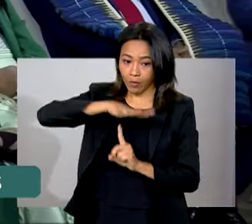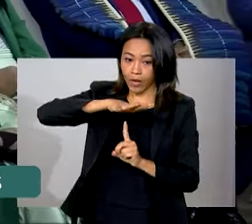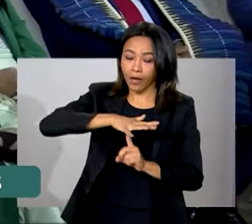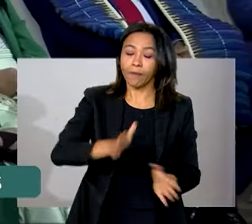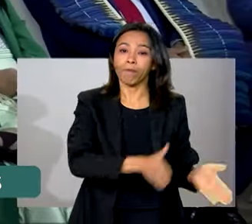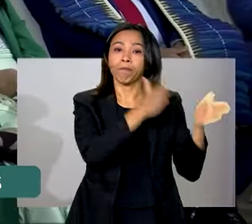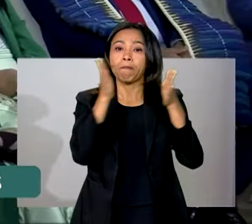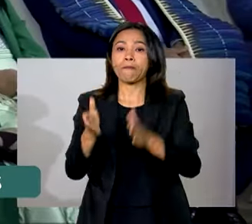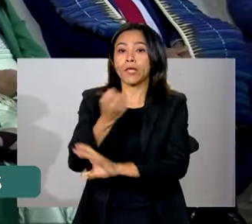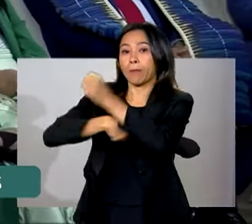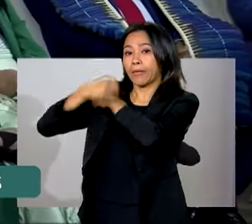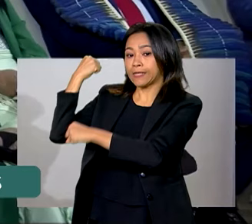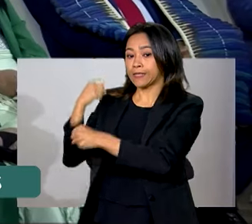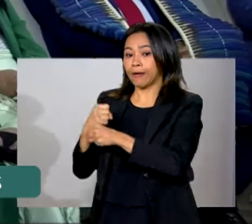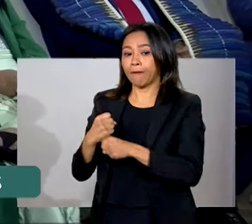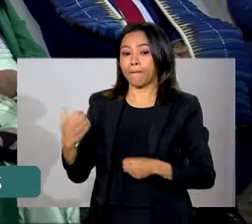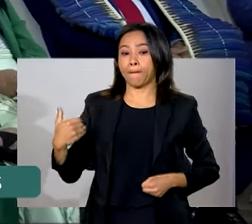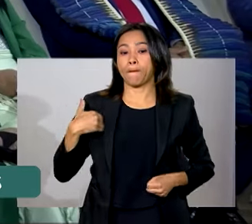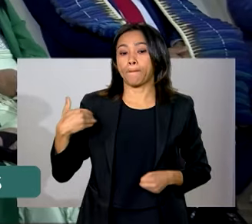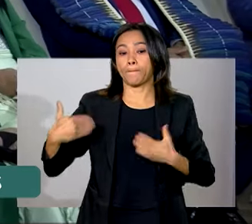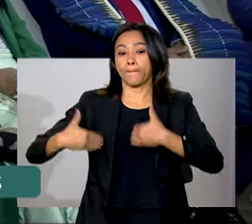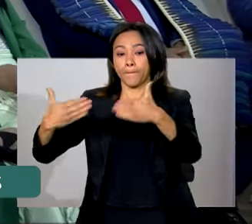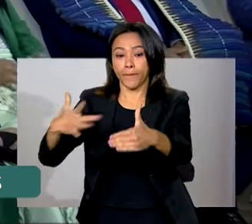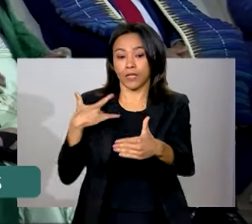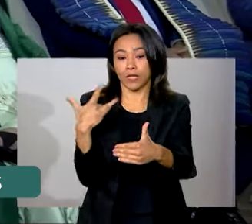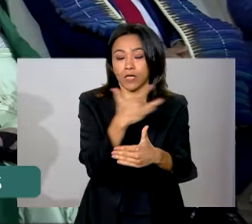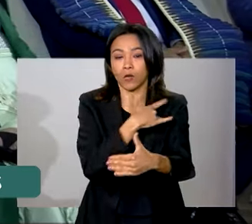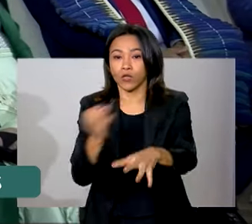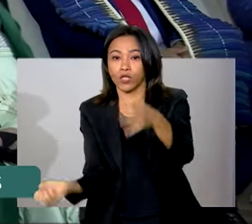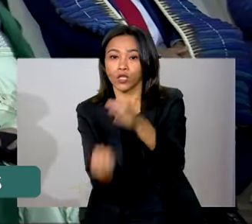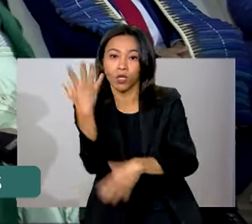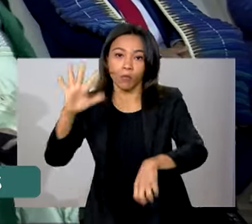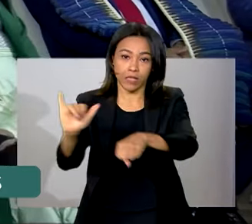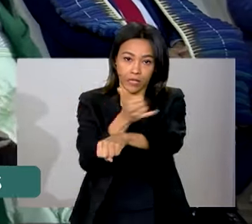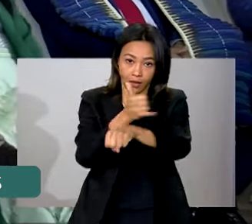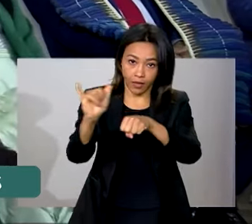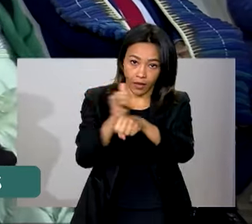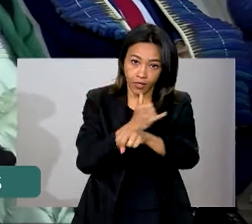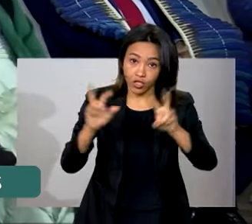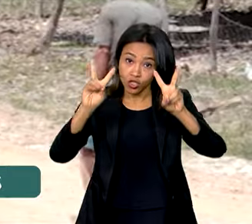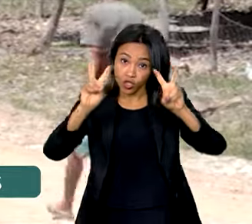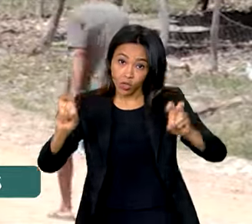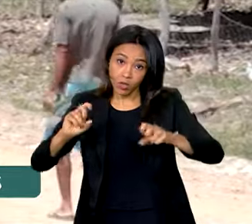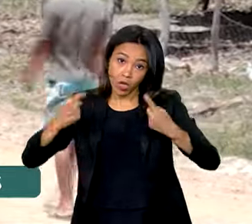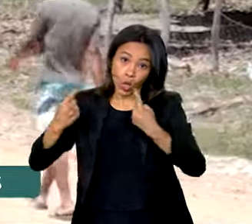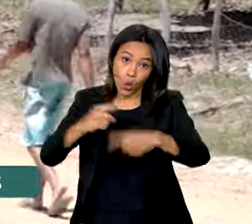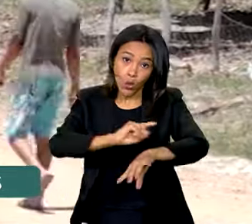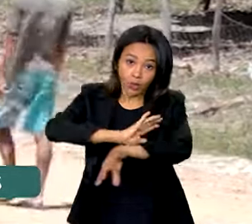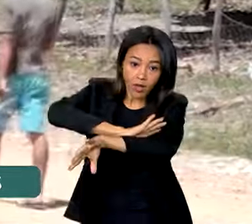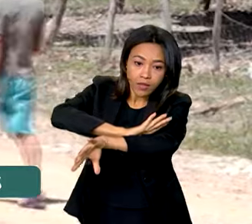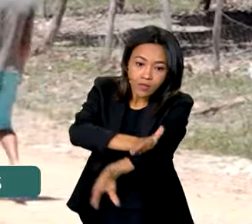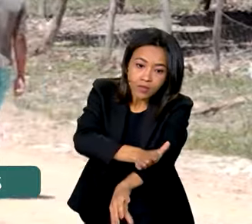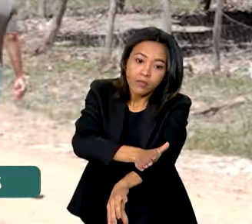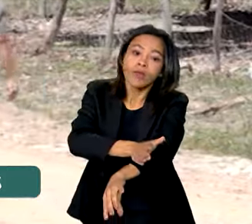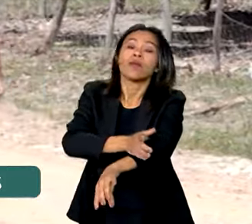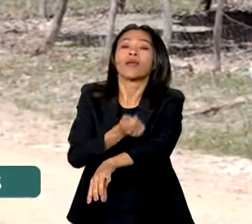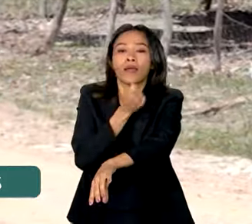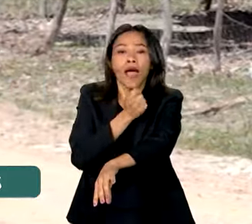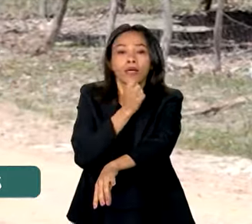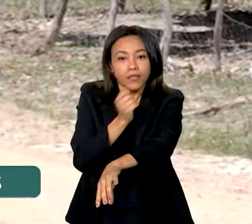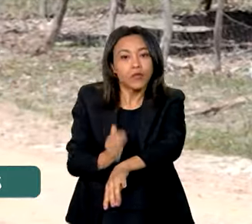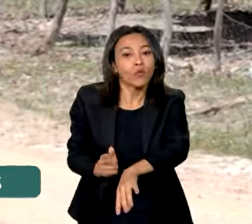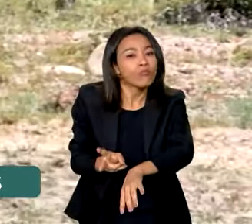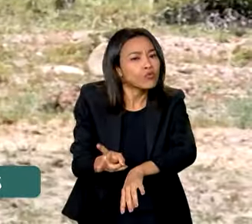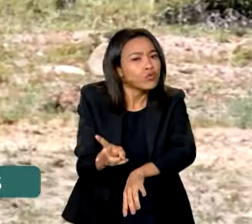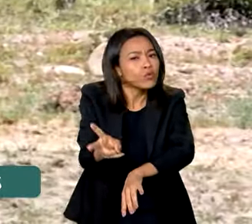ano passado, o Ministério da Saúde criou a Estratégia Antirracista da Saúde, que está em processo de implementação